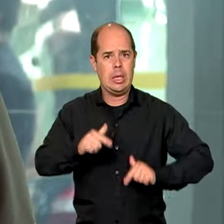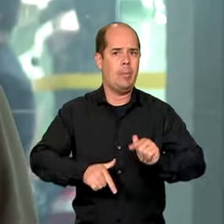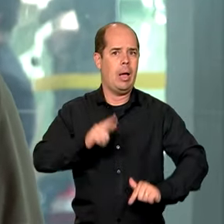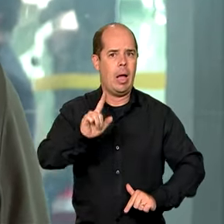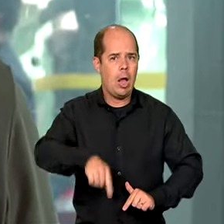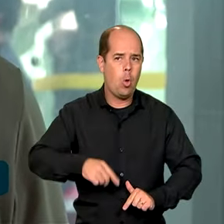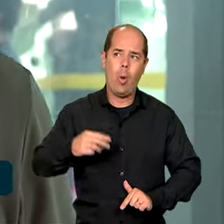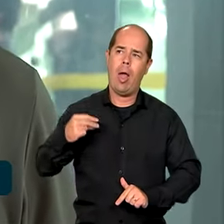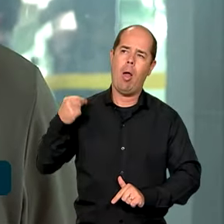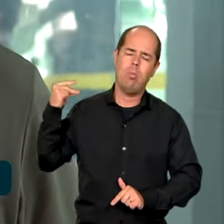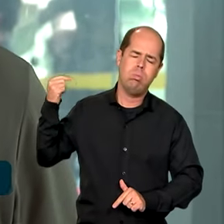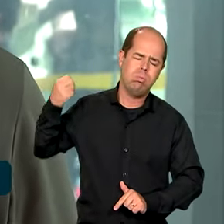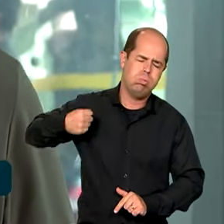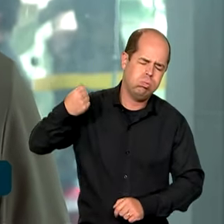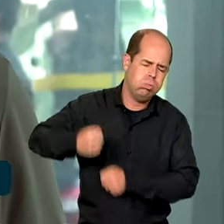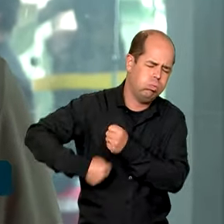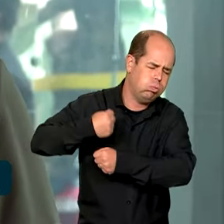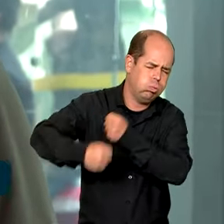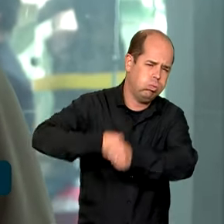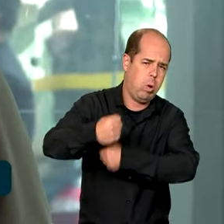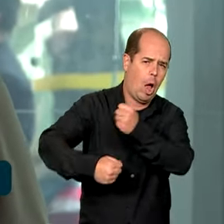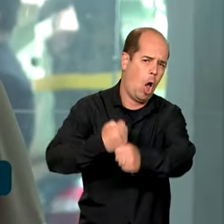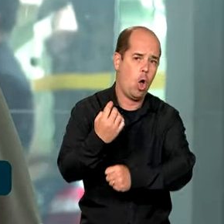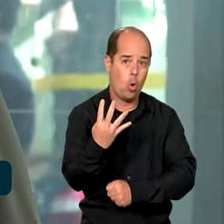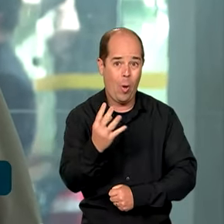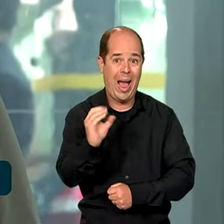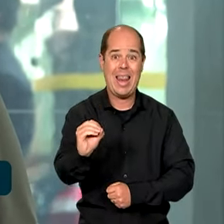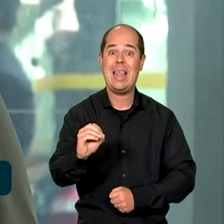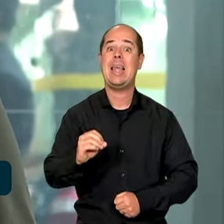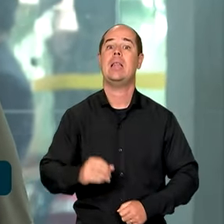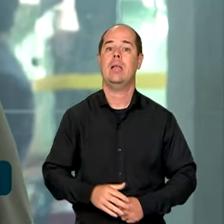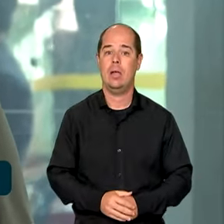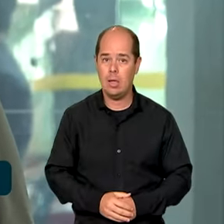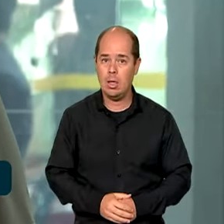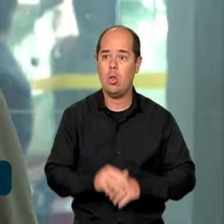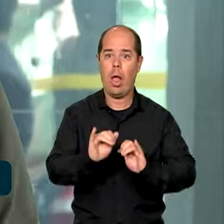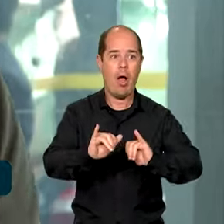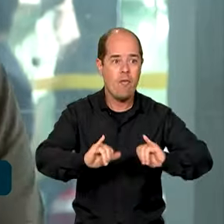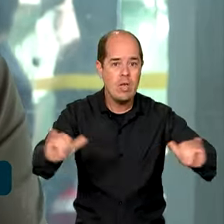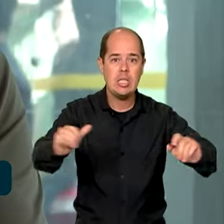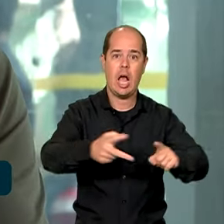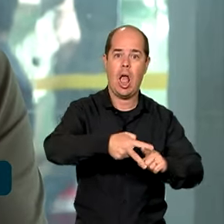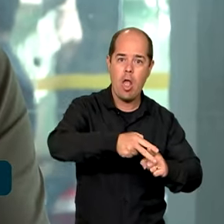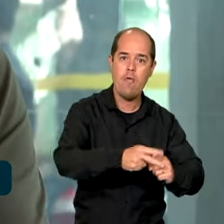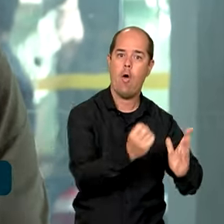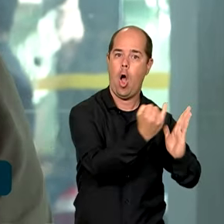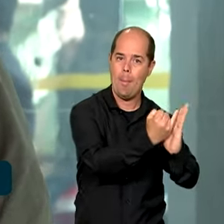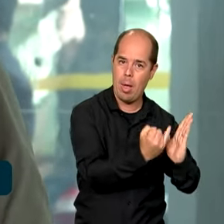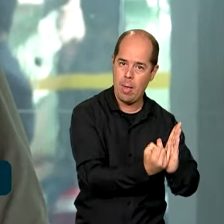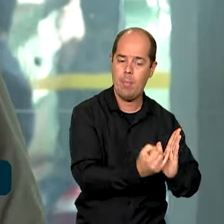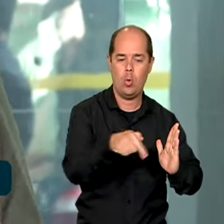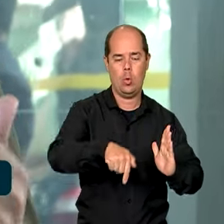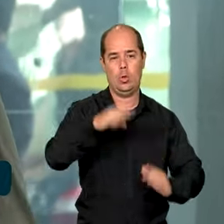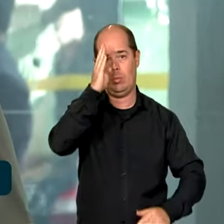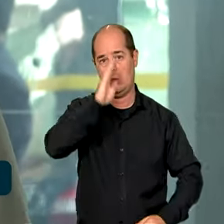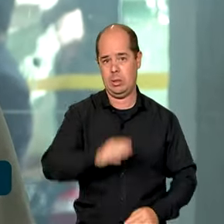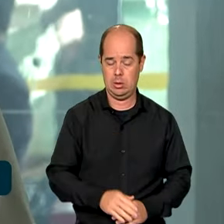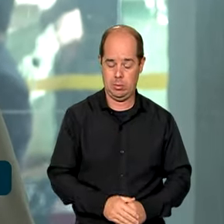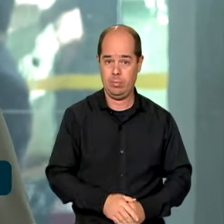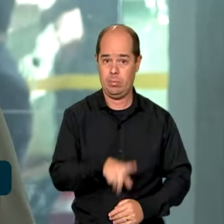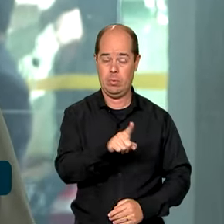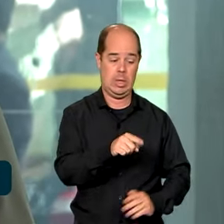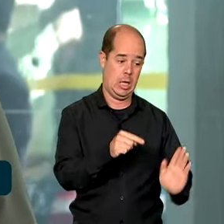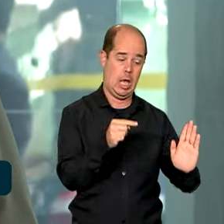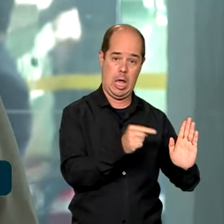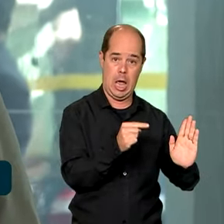tributária no Brasil. Eu penso que nós vamos chegar a finalizá-la. Vamos perguntar, é perfeita?